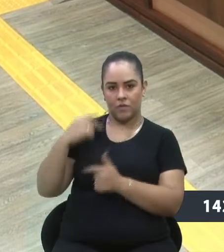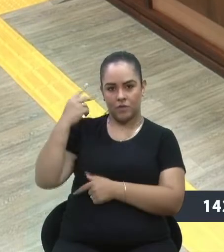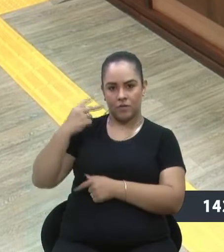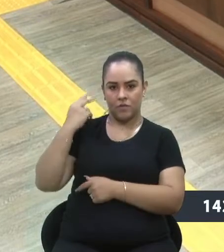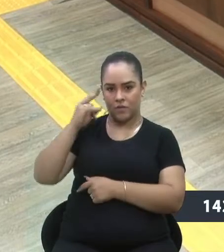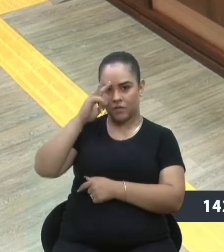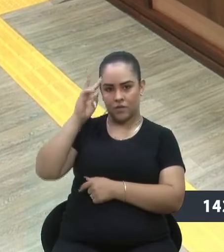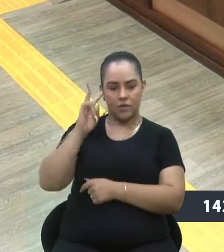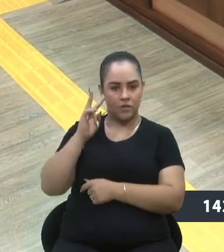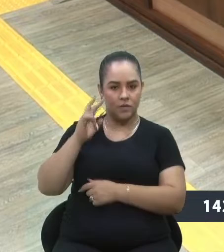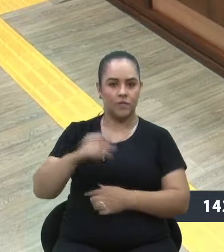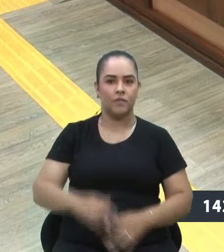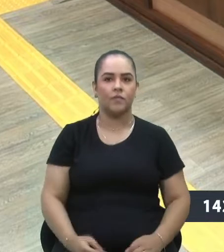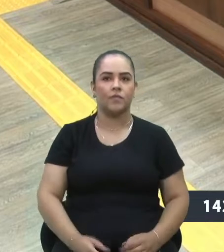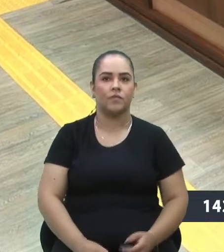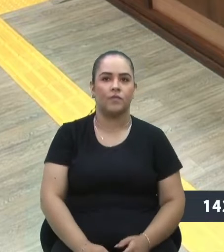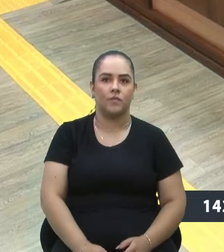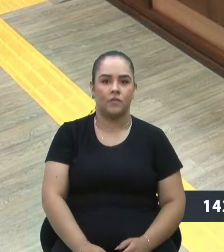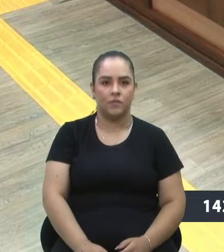Velocinoes.